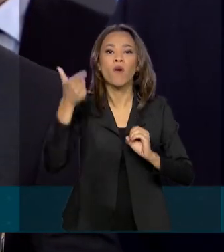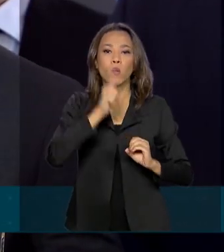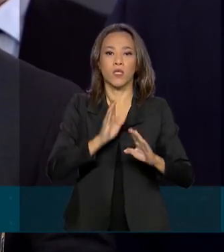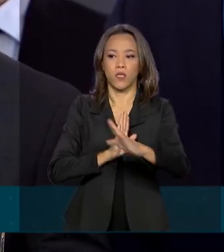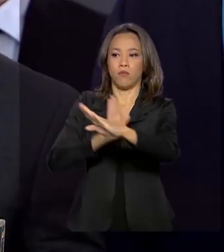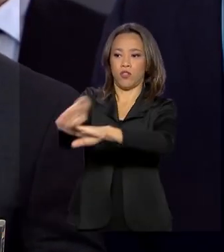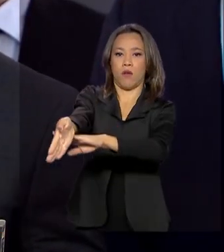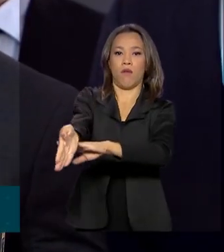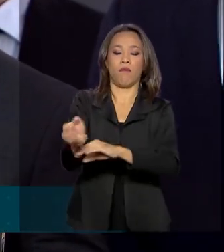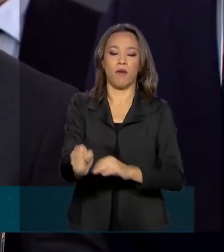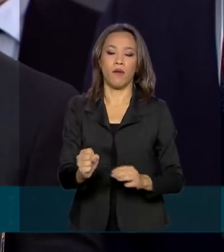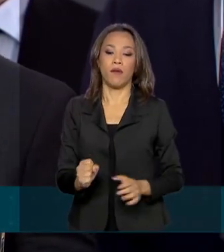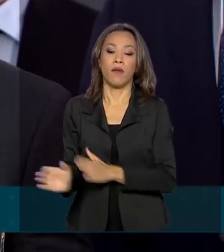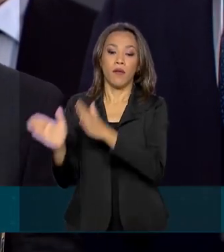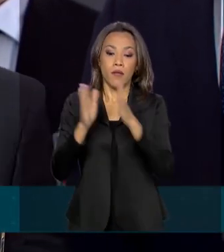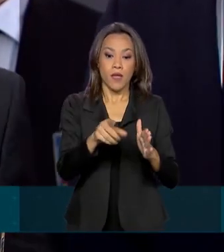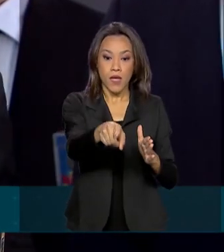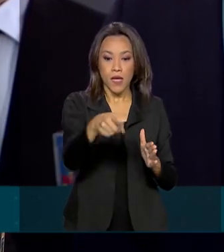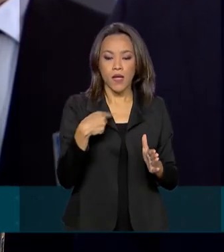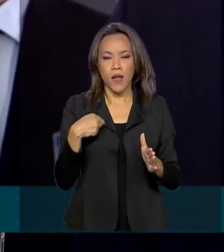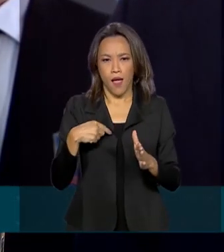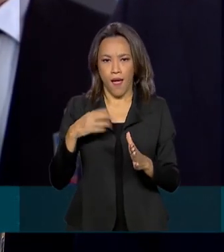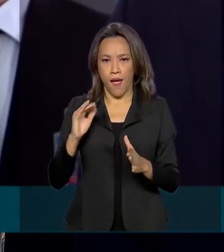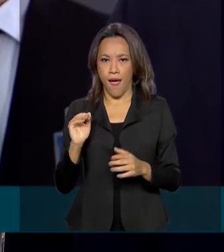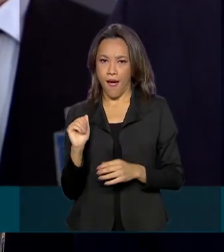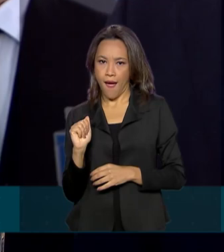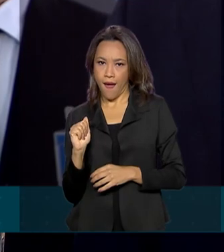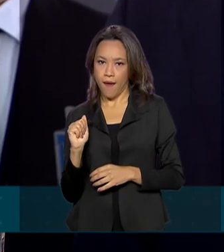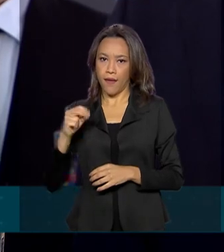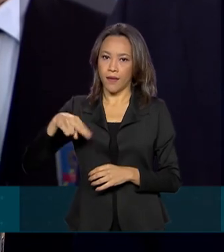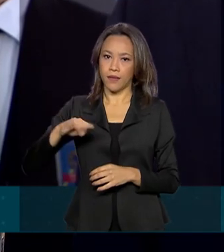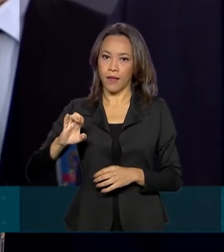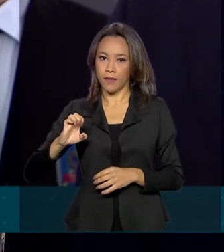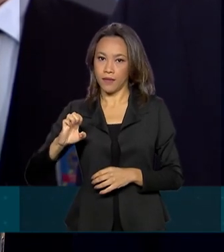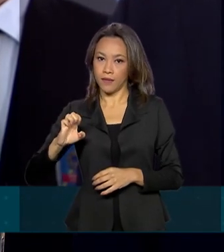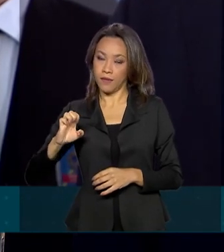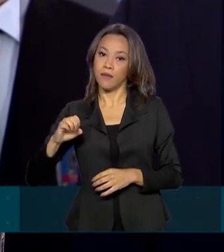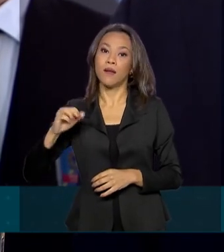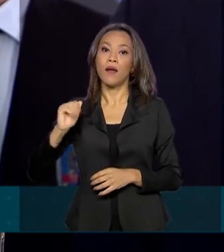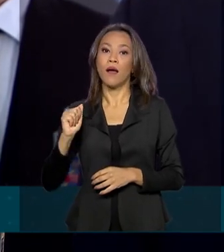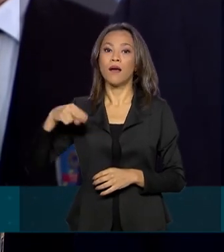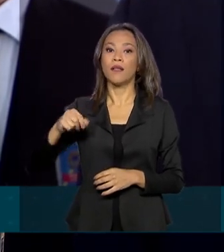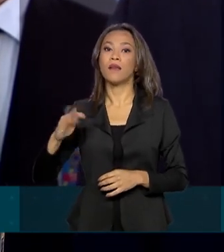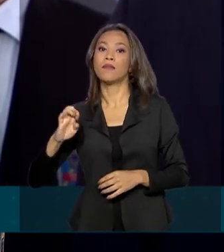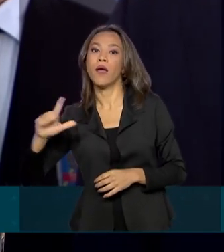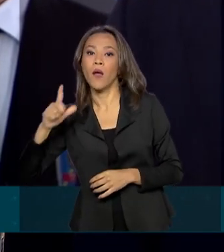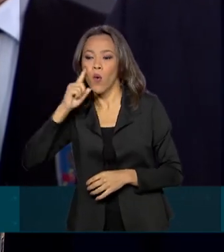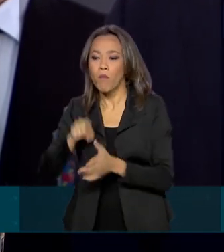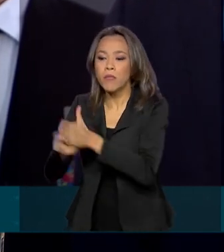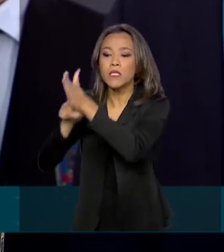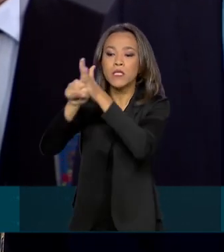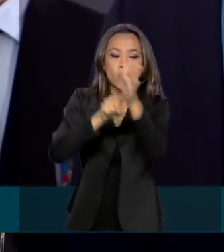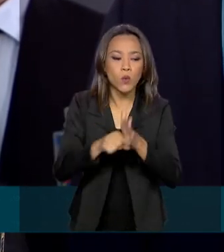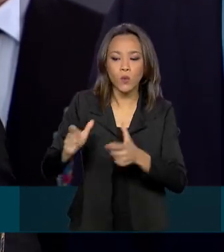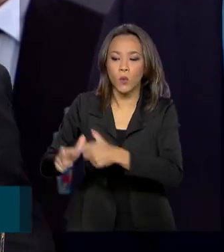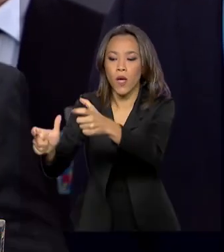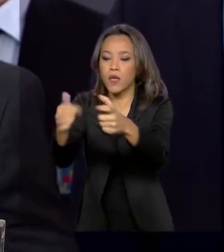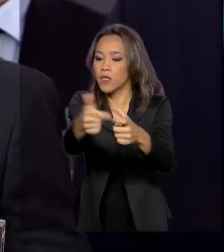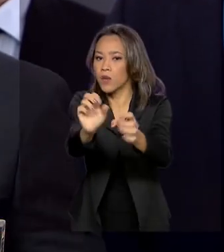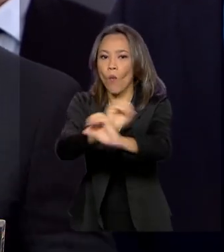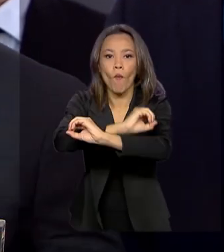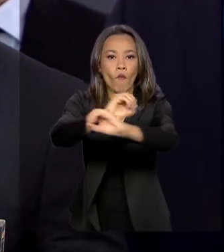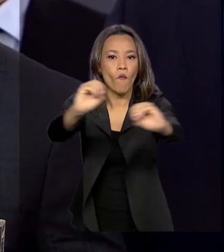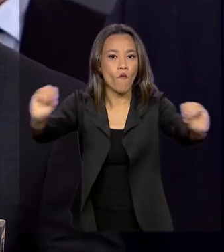trabalho de identificação das principais lacunas de infraestrutura e termocações. Nós queremos cobrir estradas, queremos cobrir